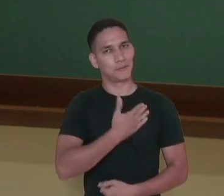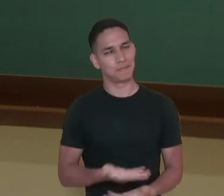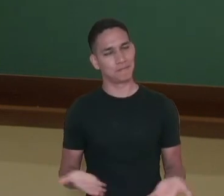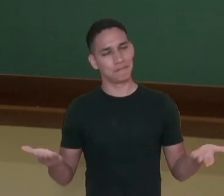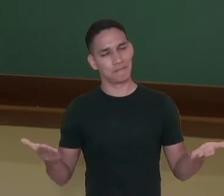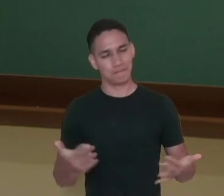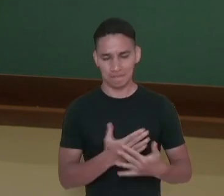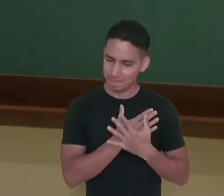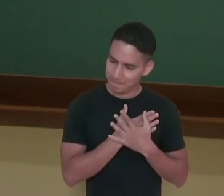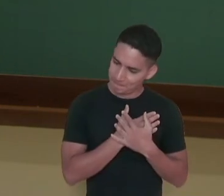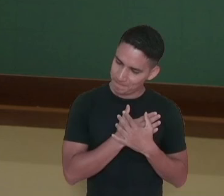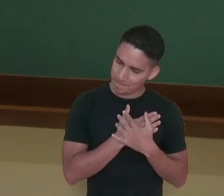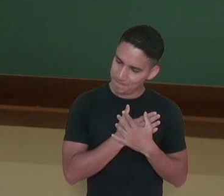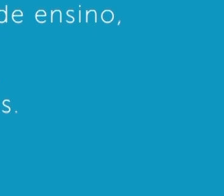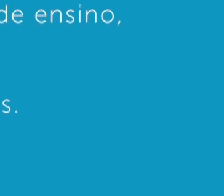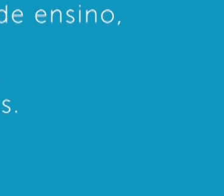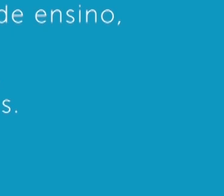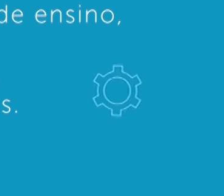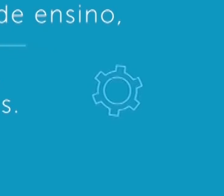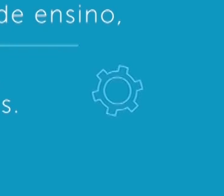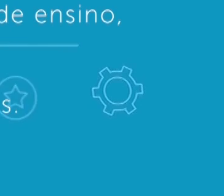gostado e até breve!